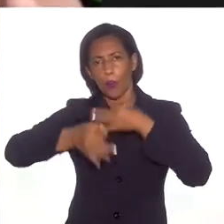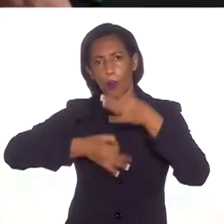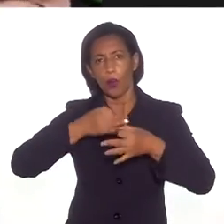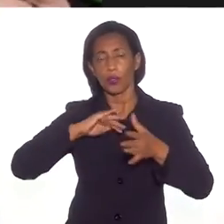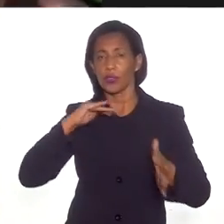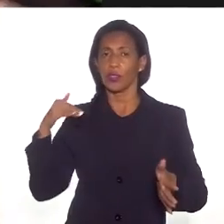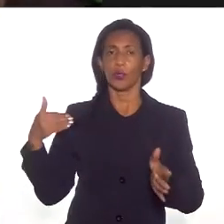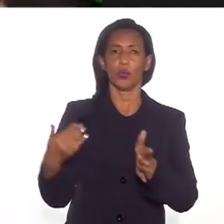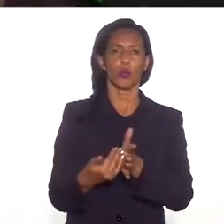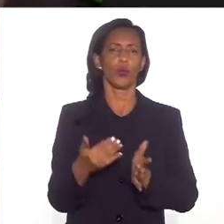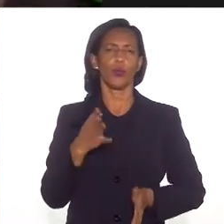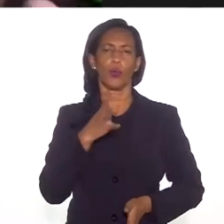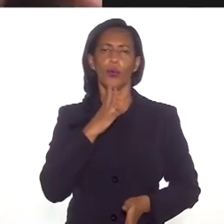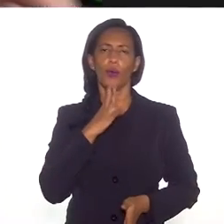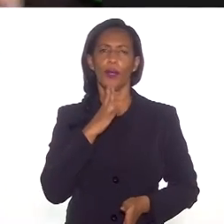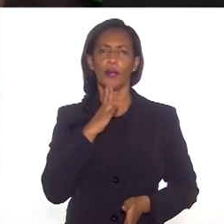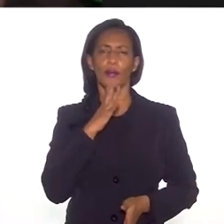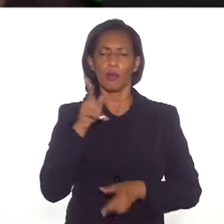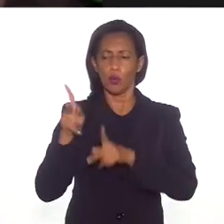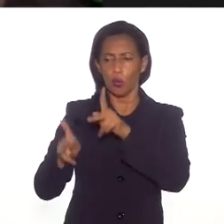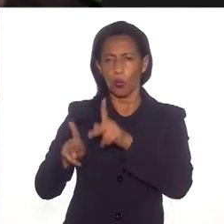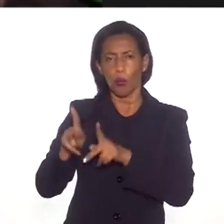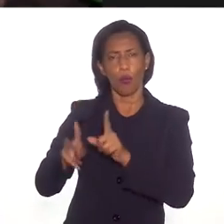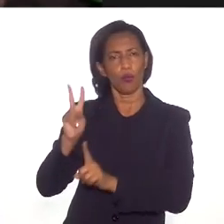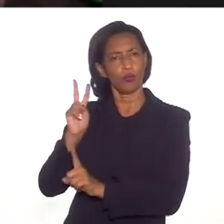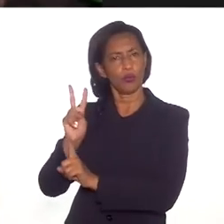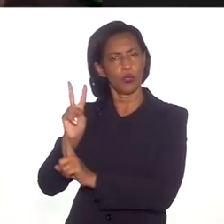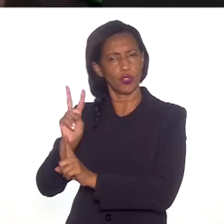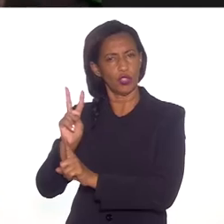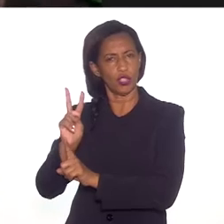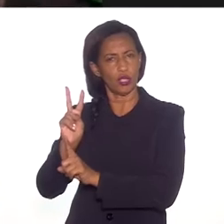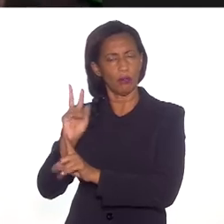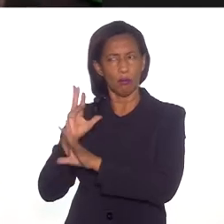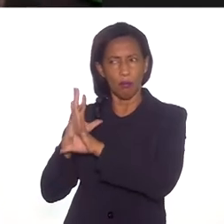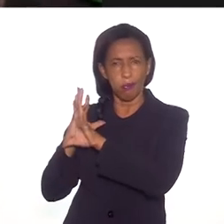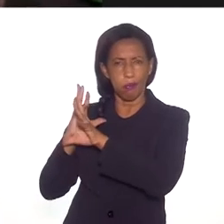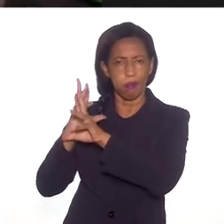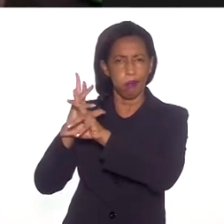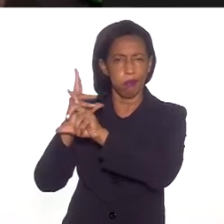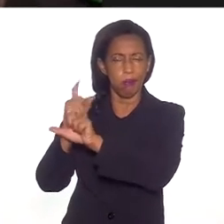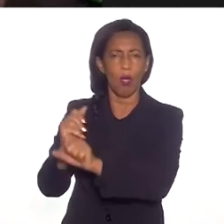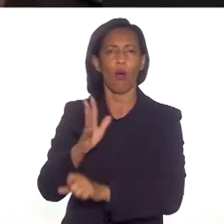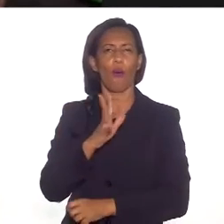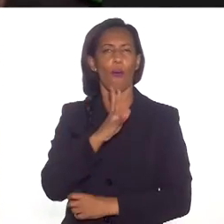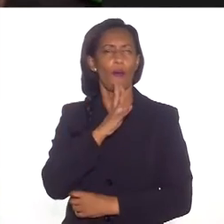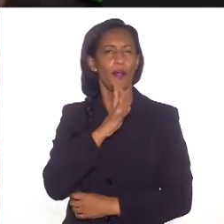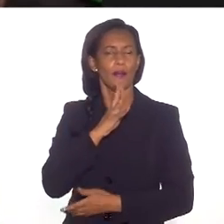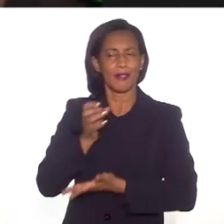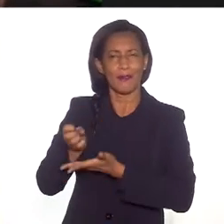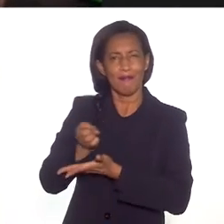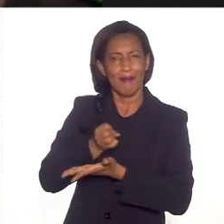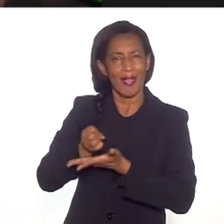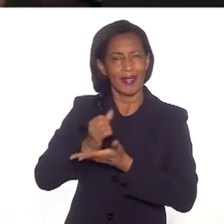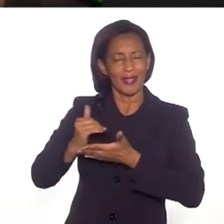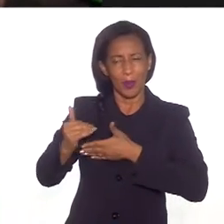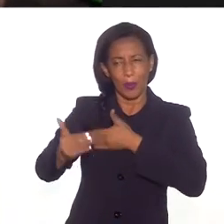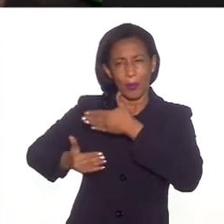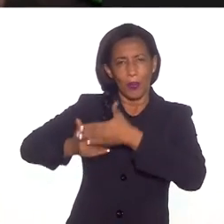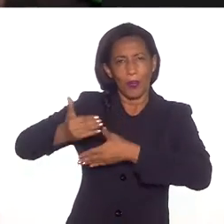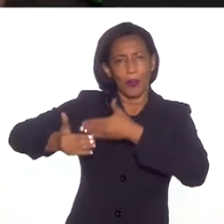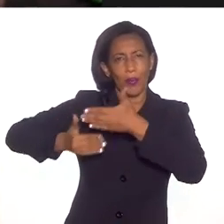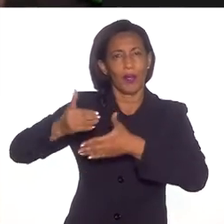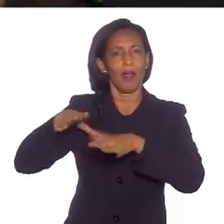todo o conhecimento que os indígenas trazem consigo e que são conhecimentos com base para